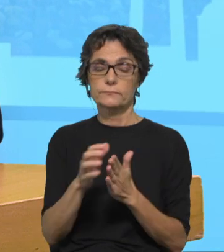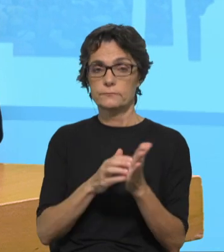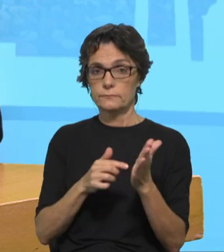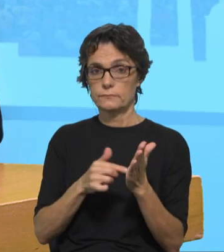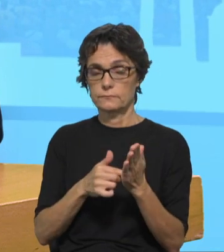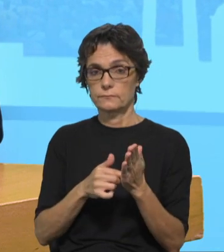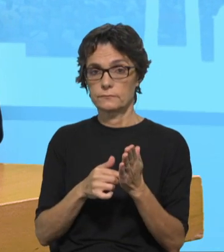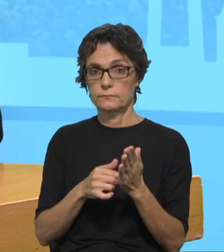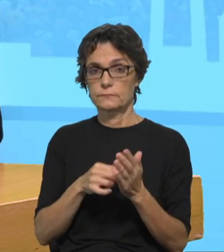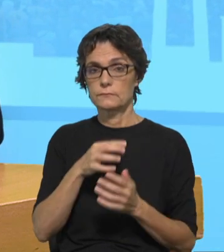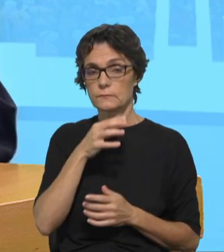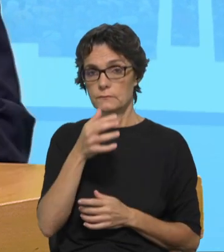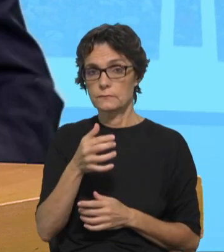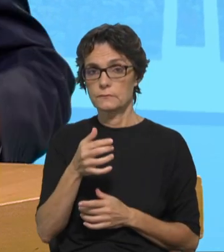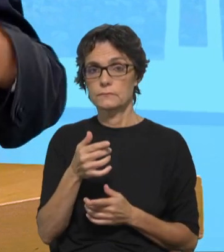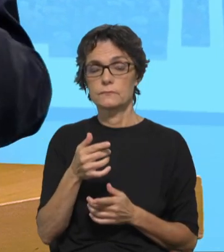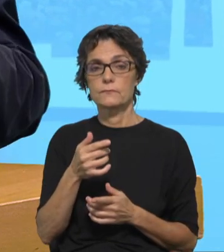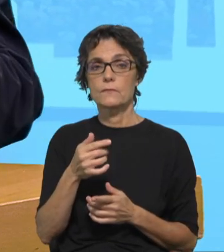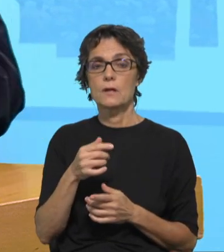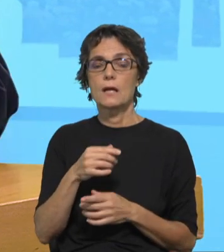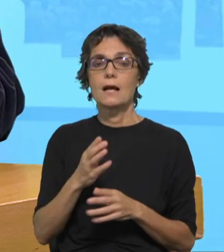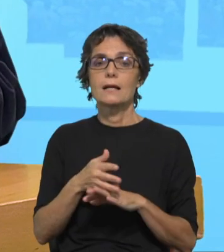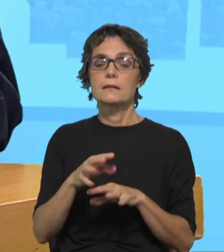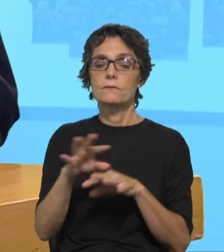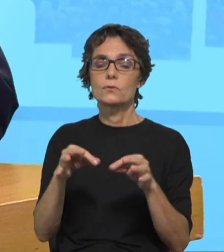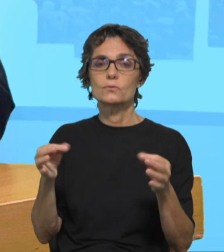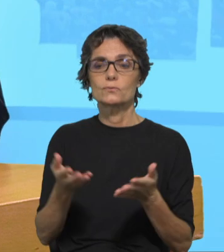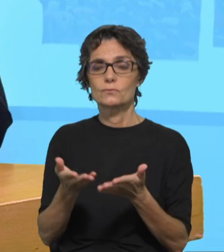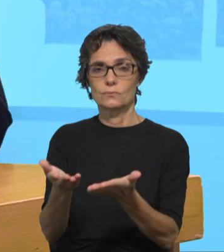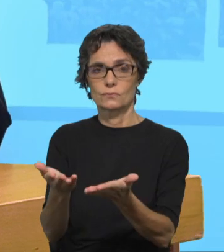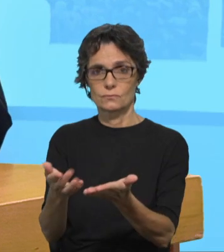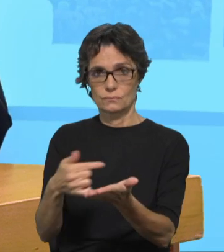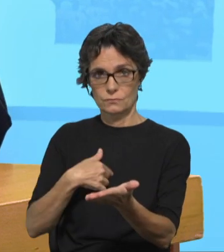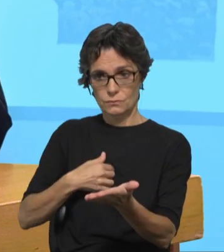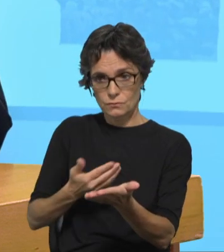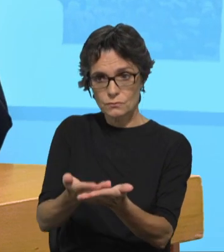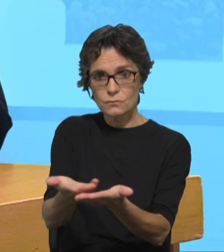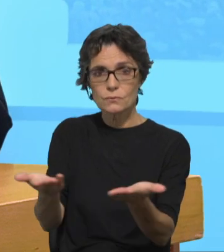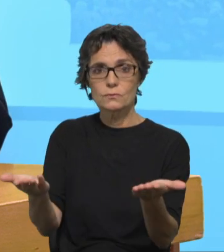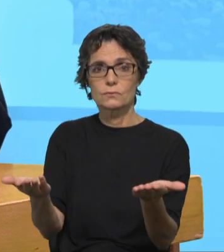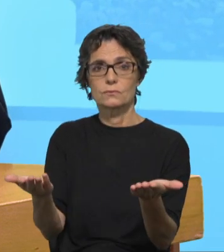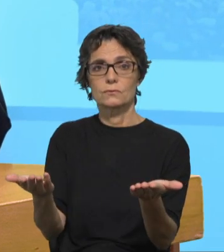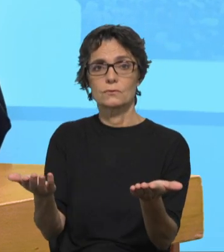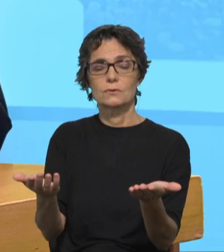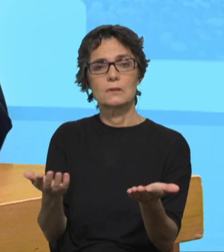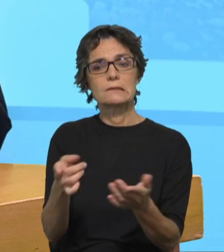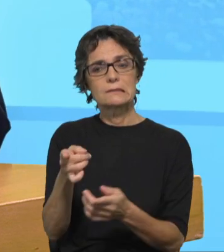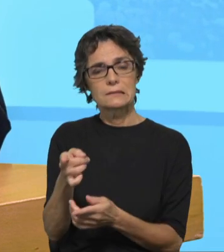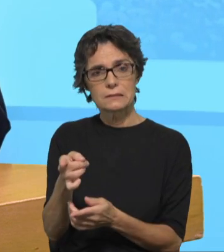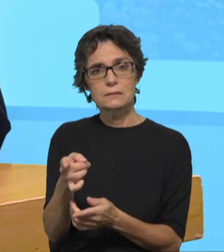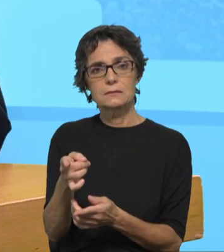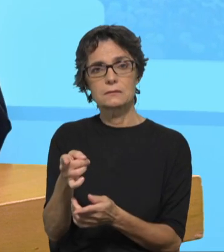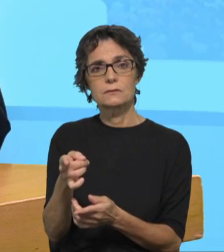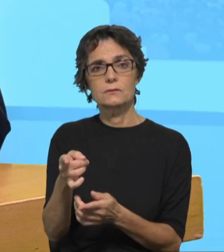é por um dom, é por uma oferta, por um presente que eu dou, que, curiosamente, é a vítima,